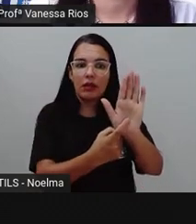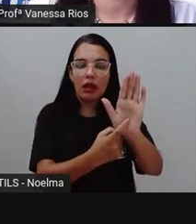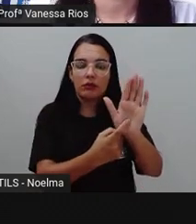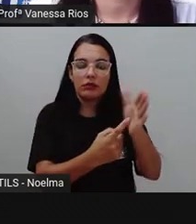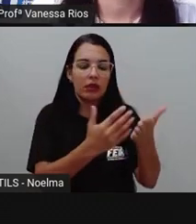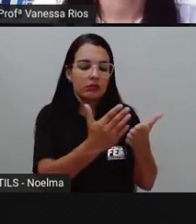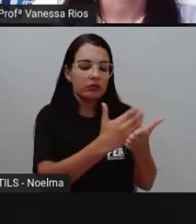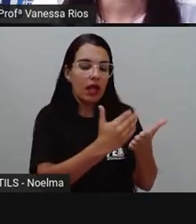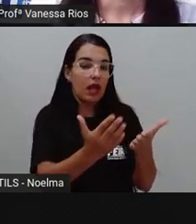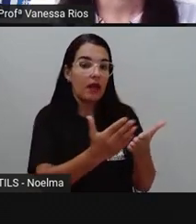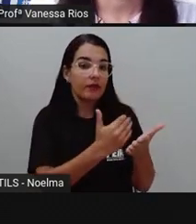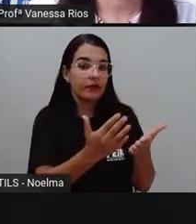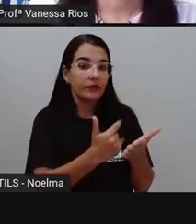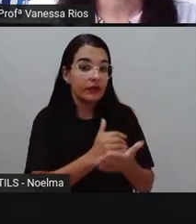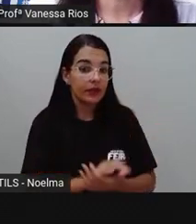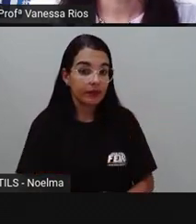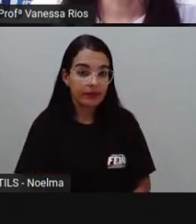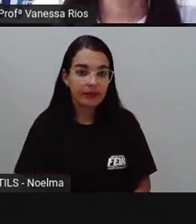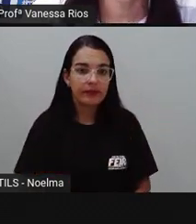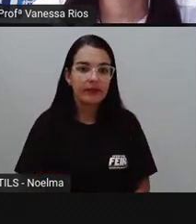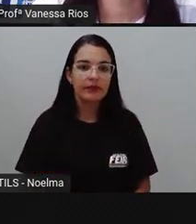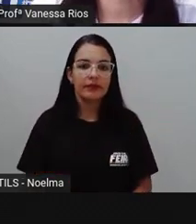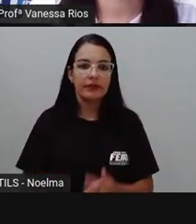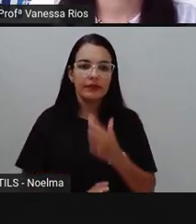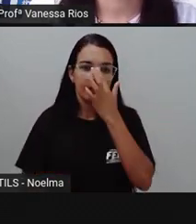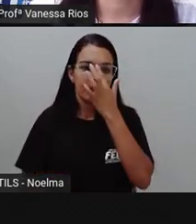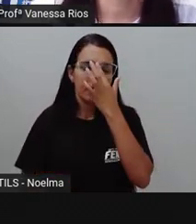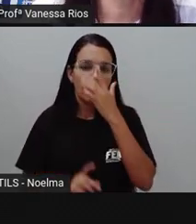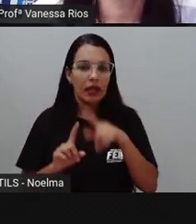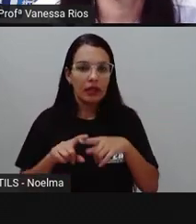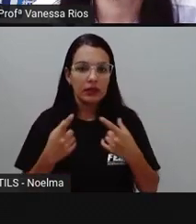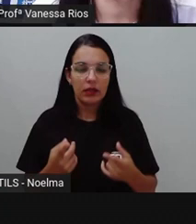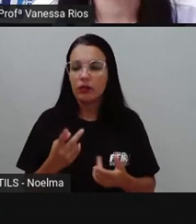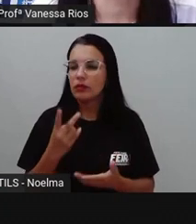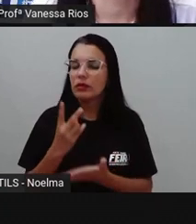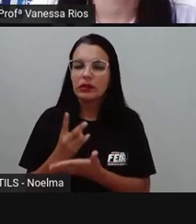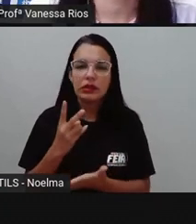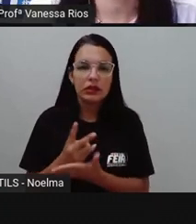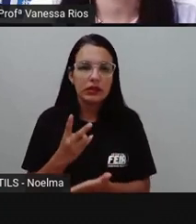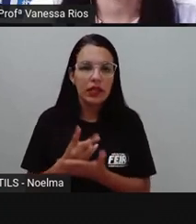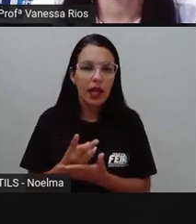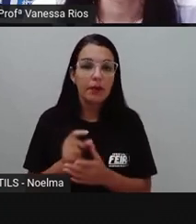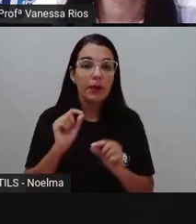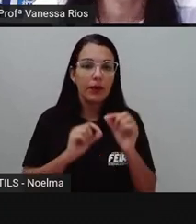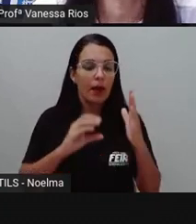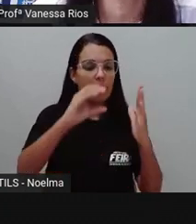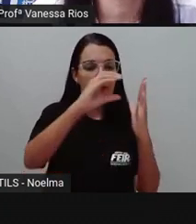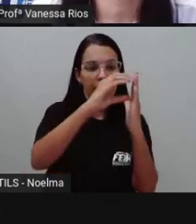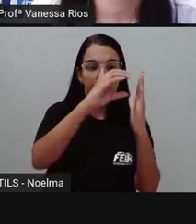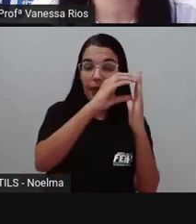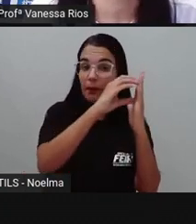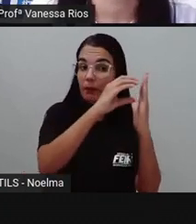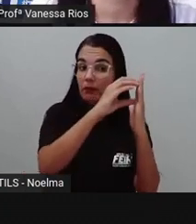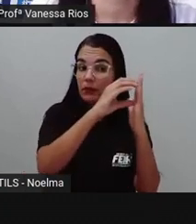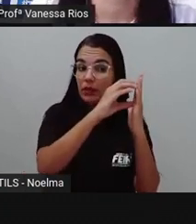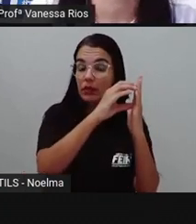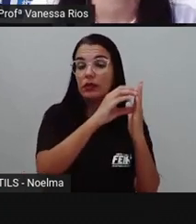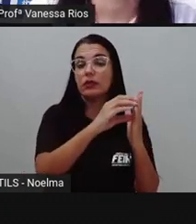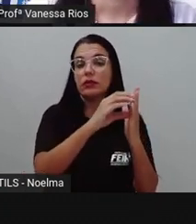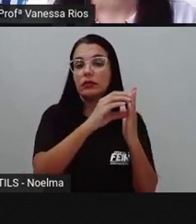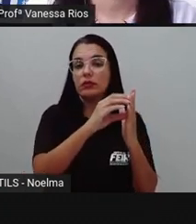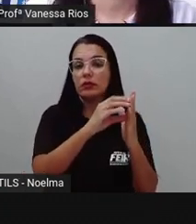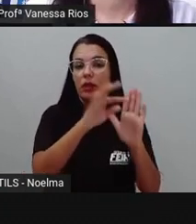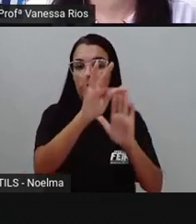gente já observa que é comum, né? No primeiro, segundo parágrafo, mas principalmente no primeiro parágrafo do